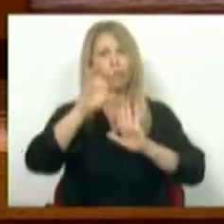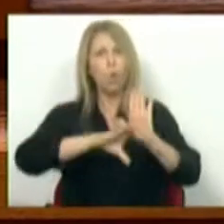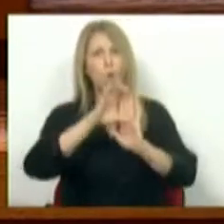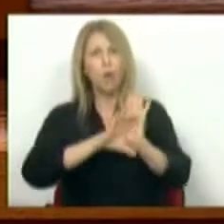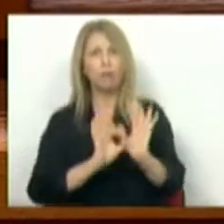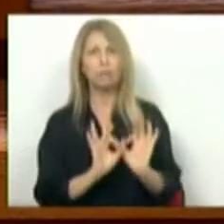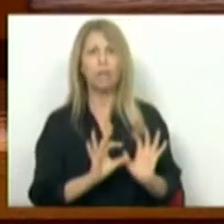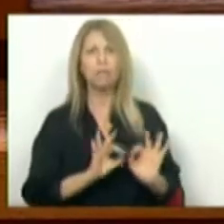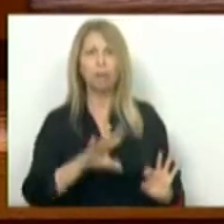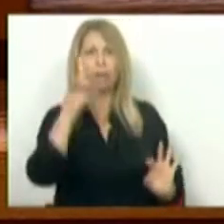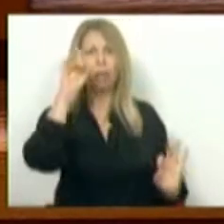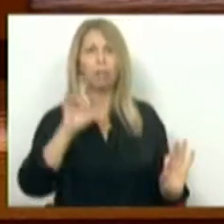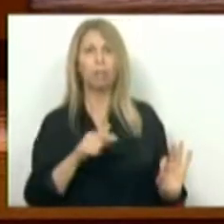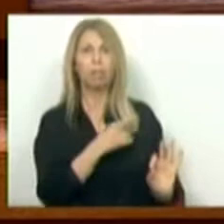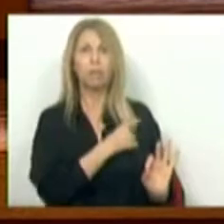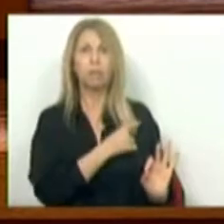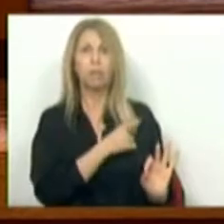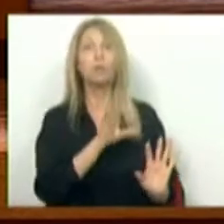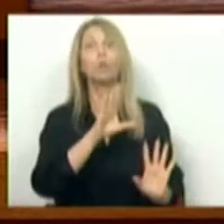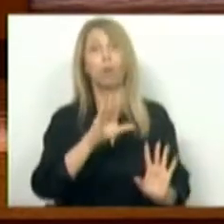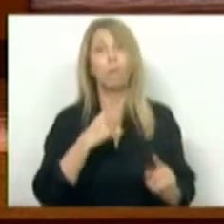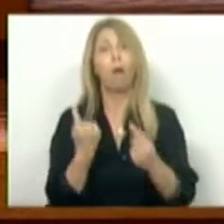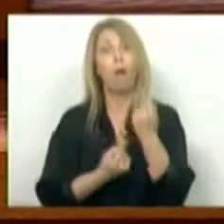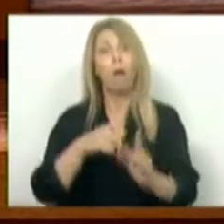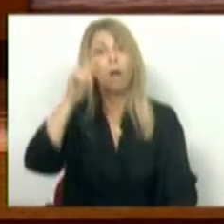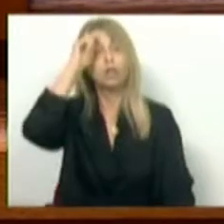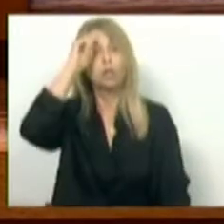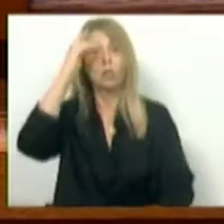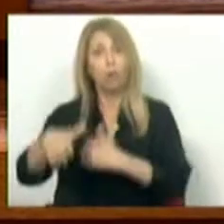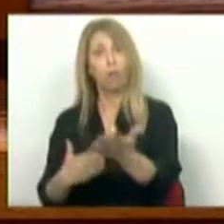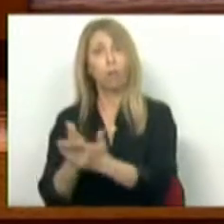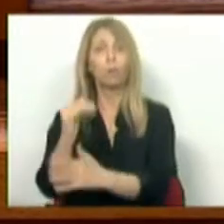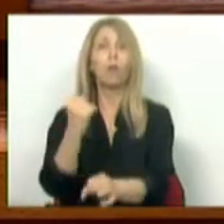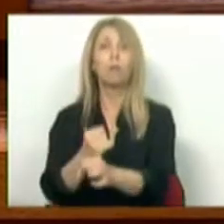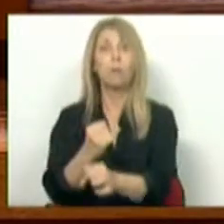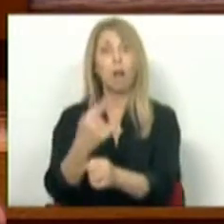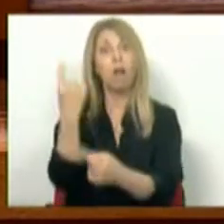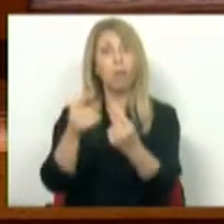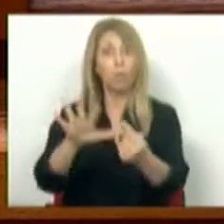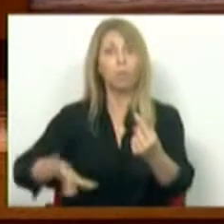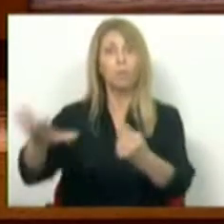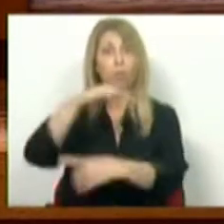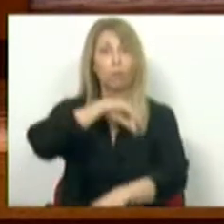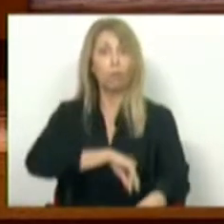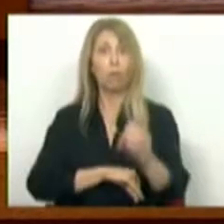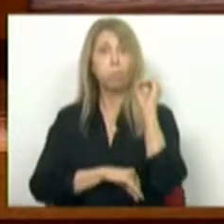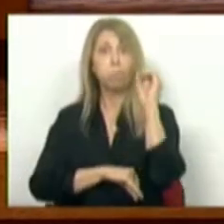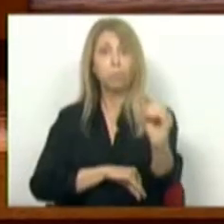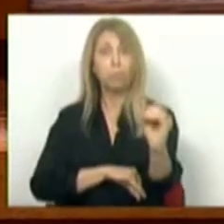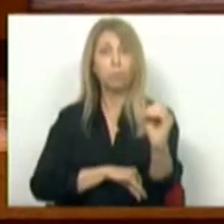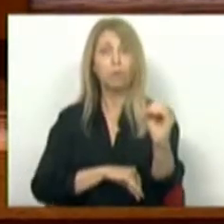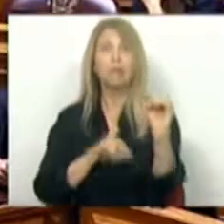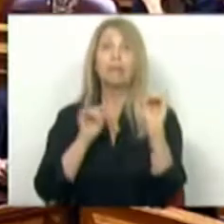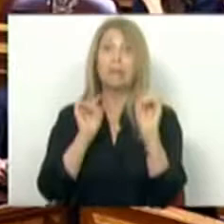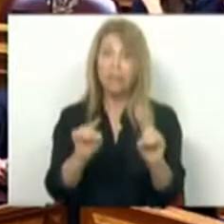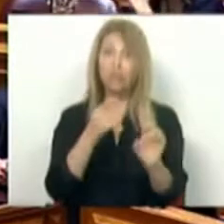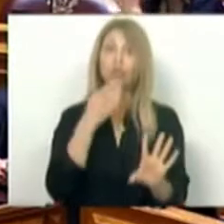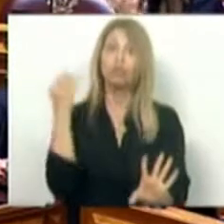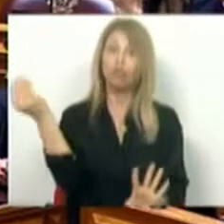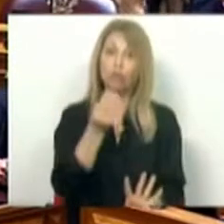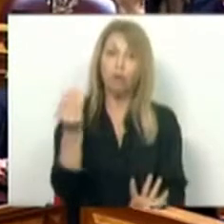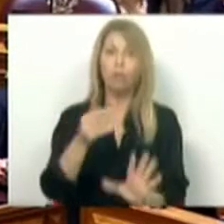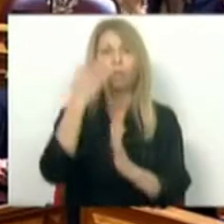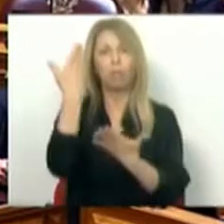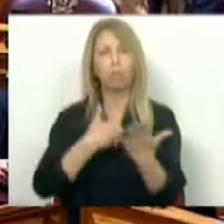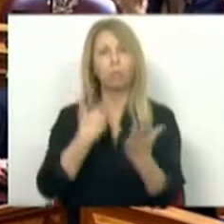trabalhar enquanto estagiário e, em alguns casos, sem receber qualquer tipo de remuneração. É para estes jovens que o nosso diploma dá resposta.